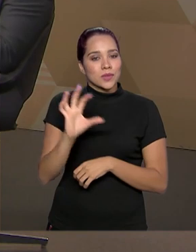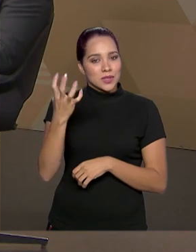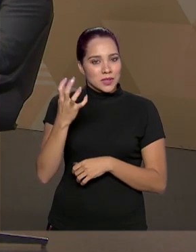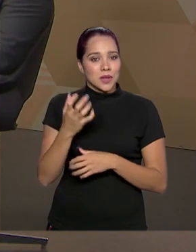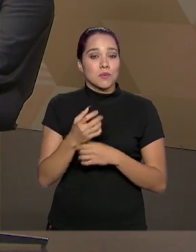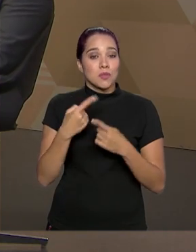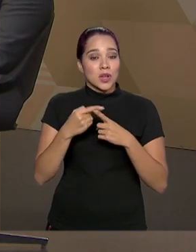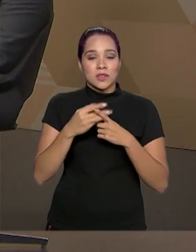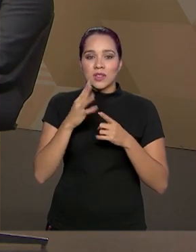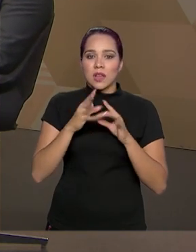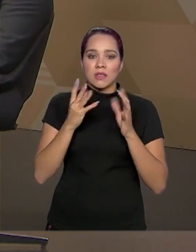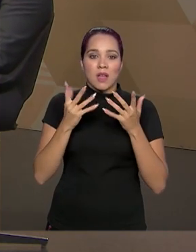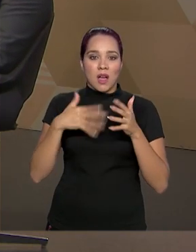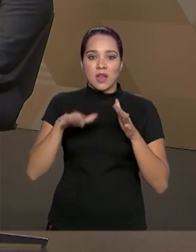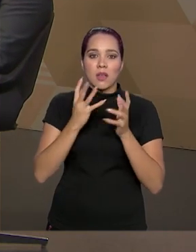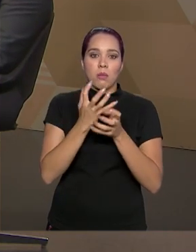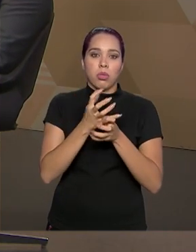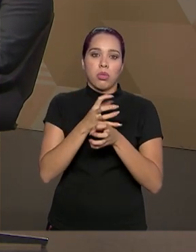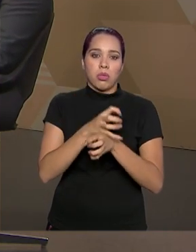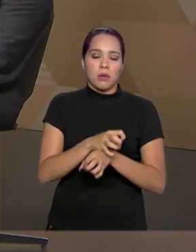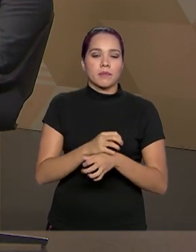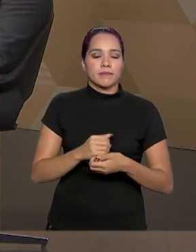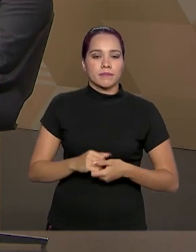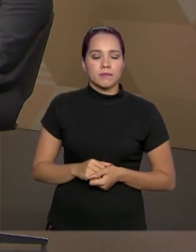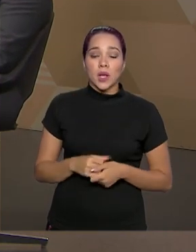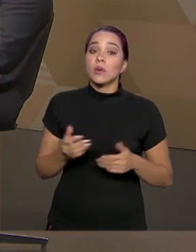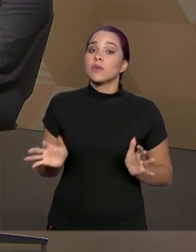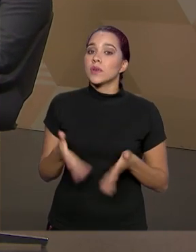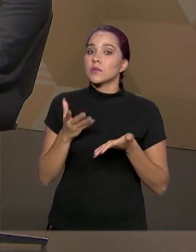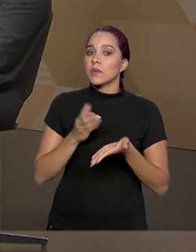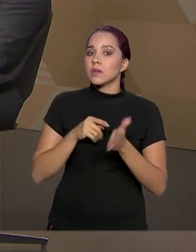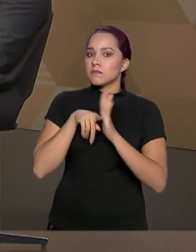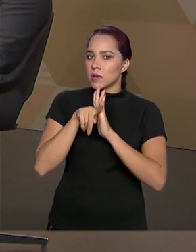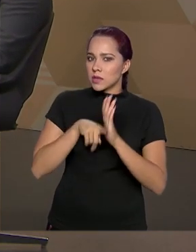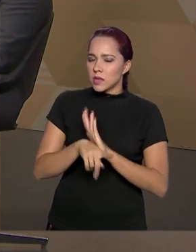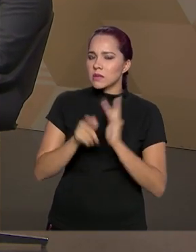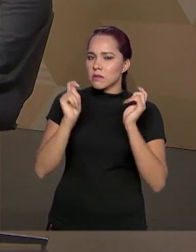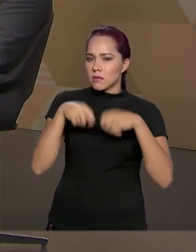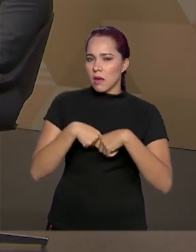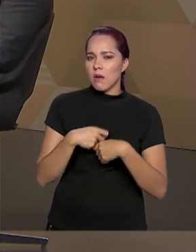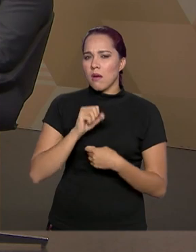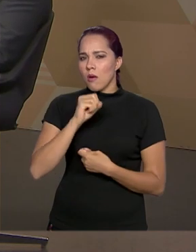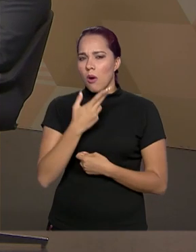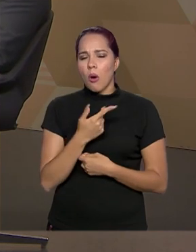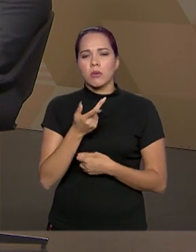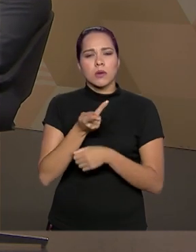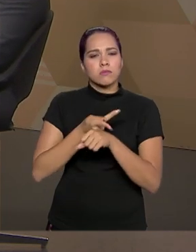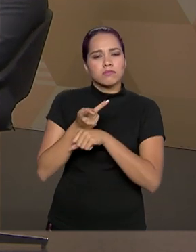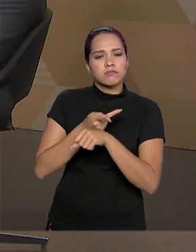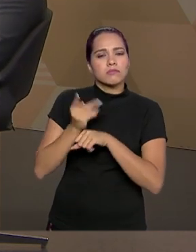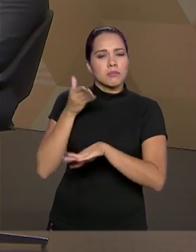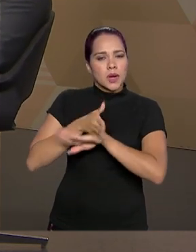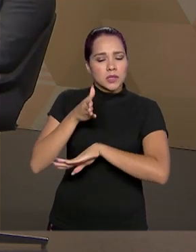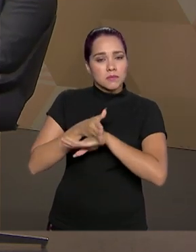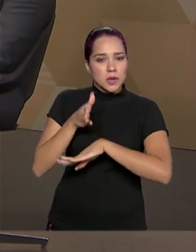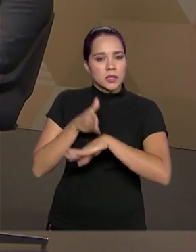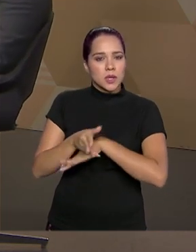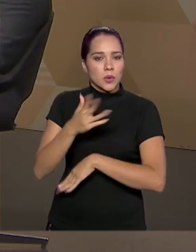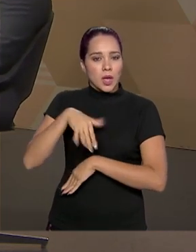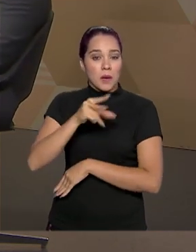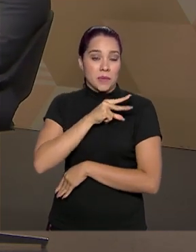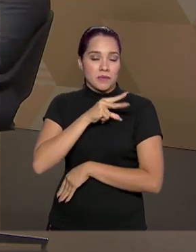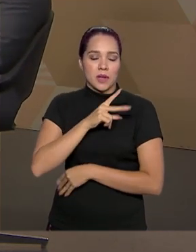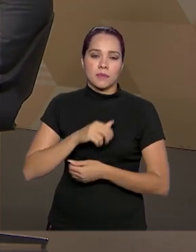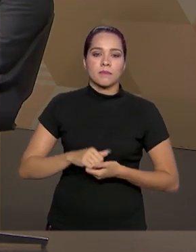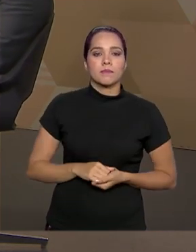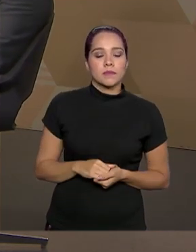porque está definhando cada dia mais. E os investimentos em pesquisa estão sendo suficientes ou vocês estão ainda atrás da participação da iniciativa privada?